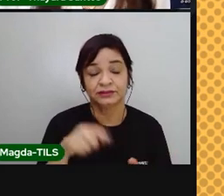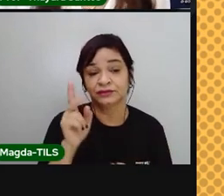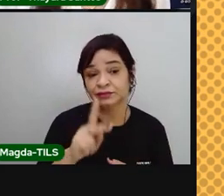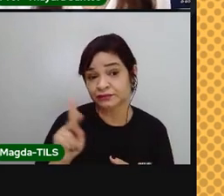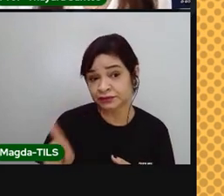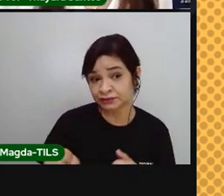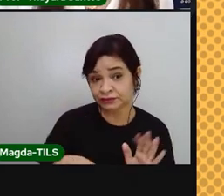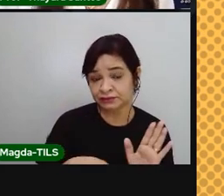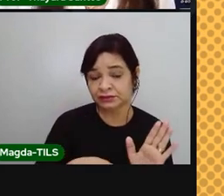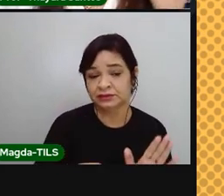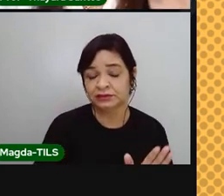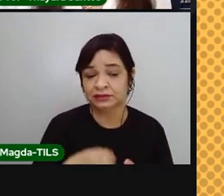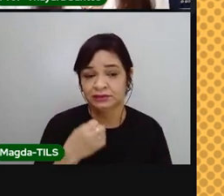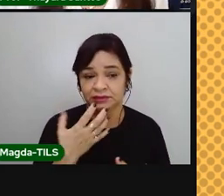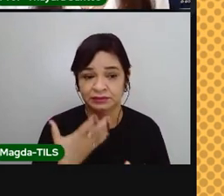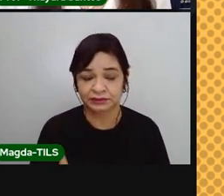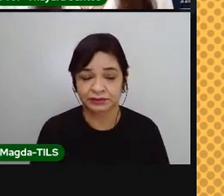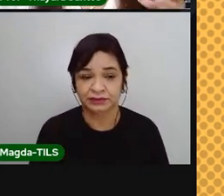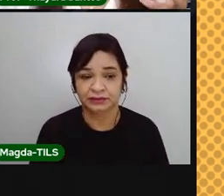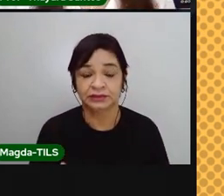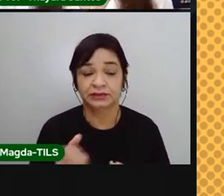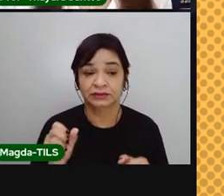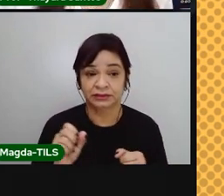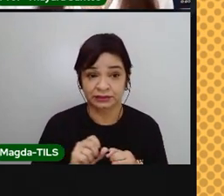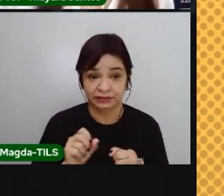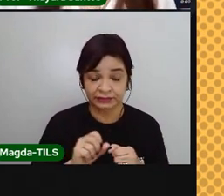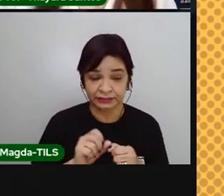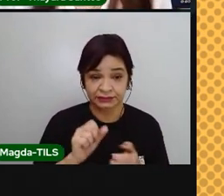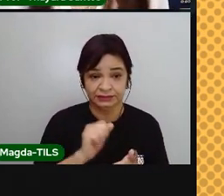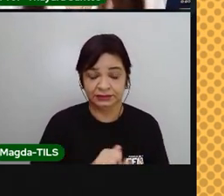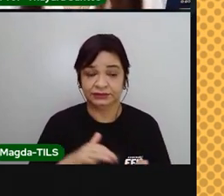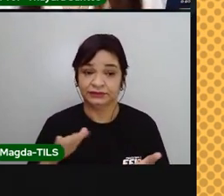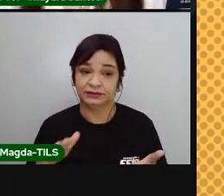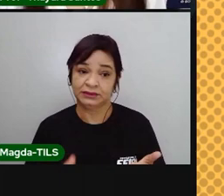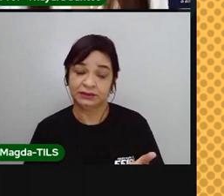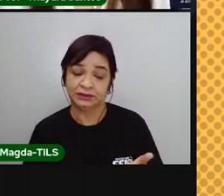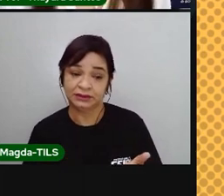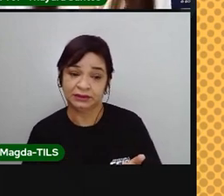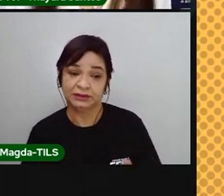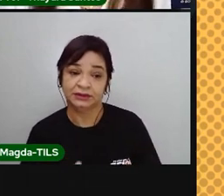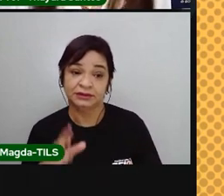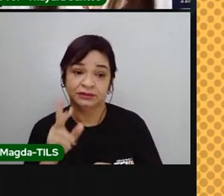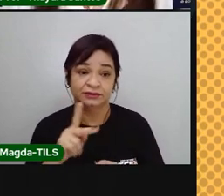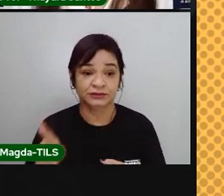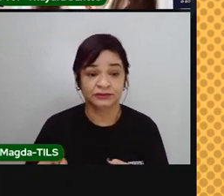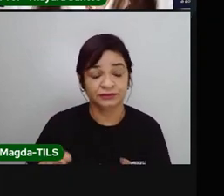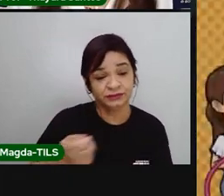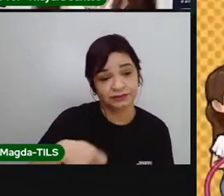escola, tá bom? Vocês vão fazer as atividades que os professores de vocês vão corrigir.